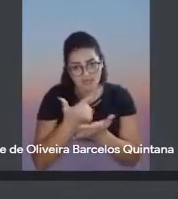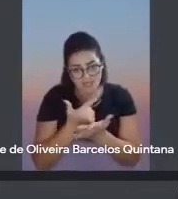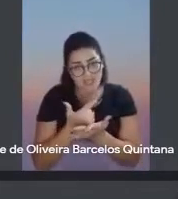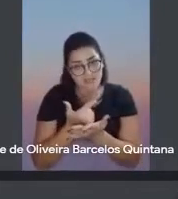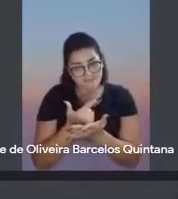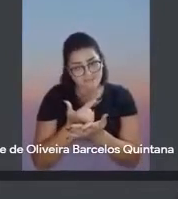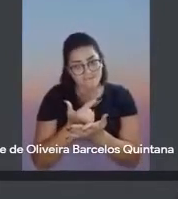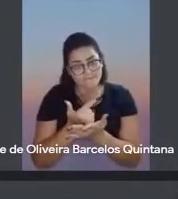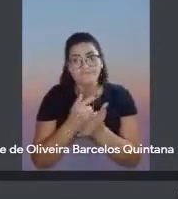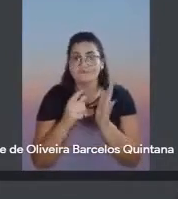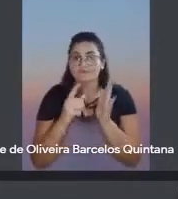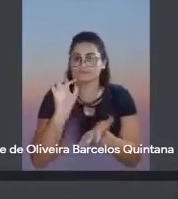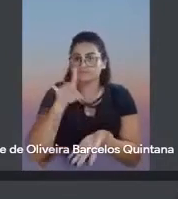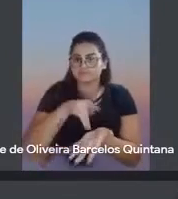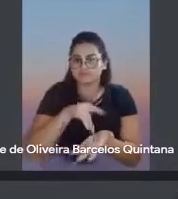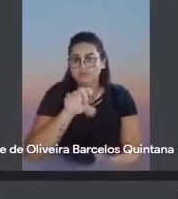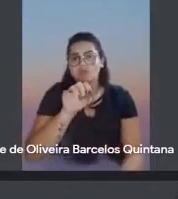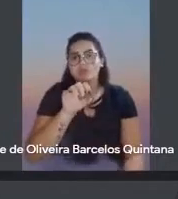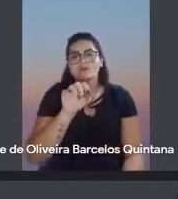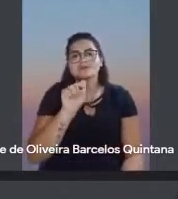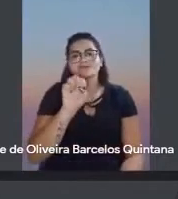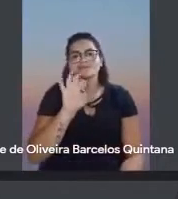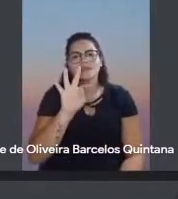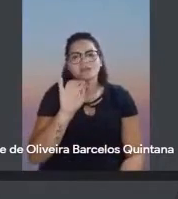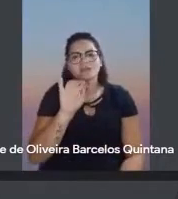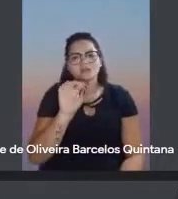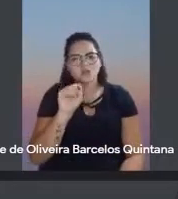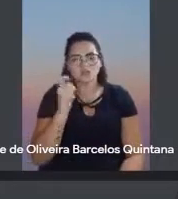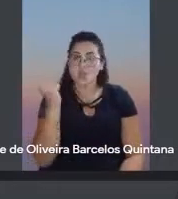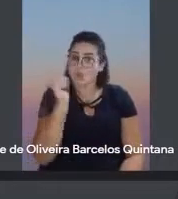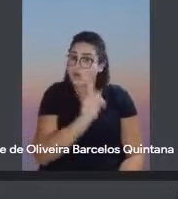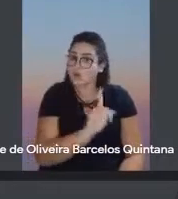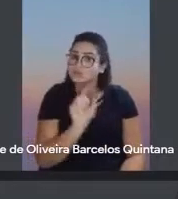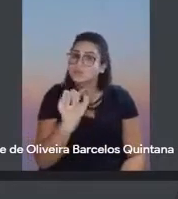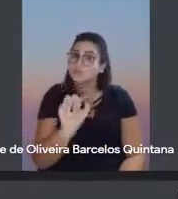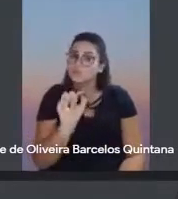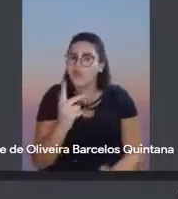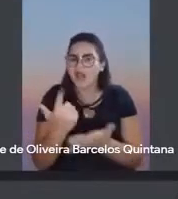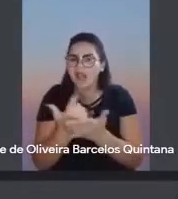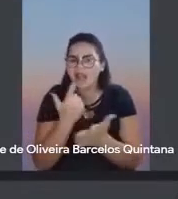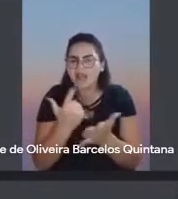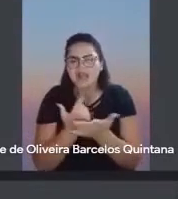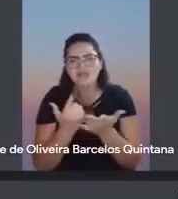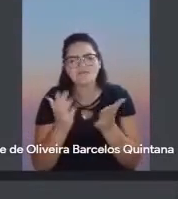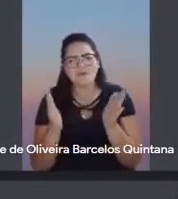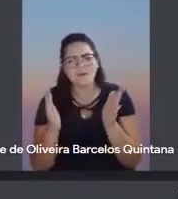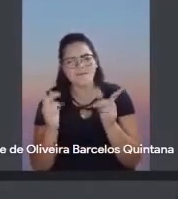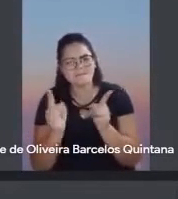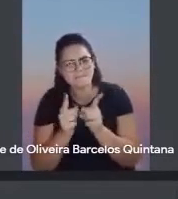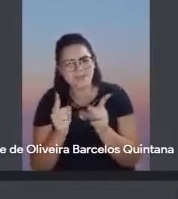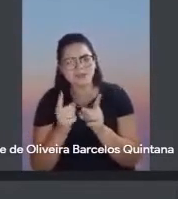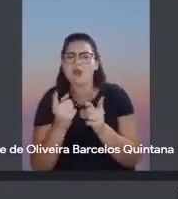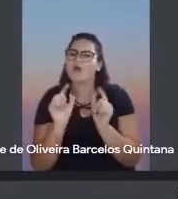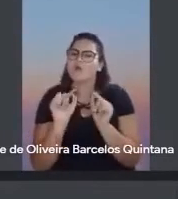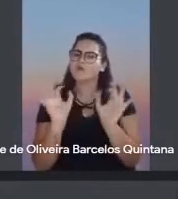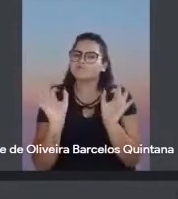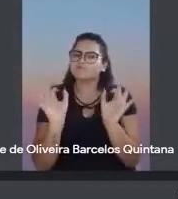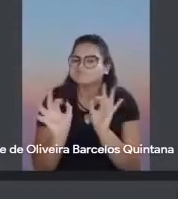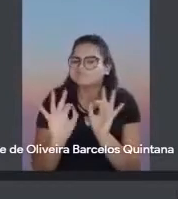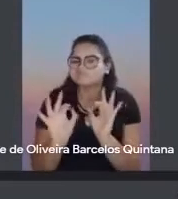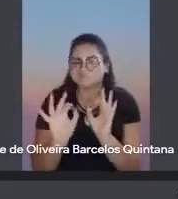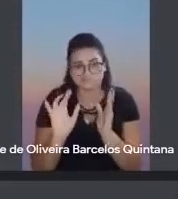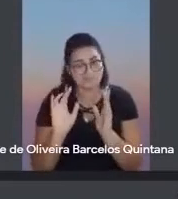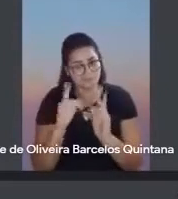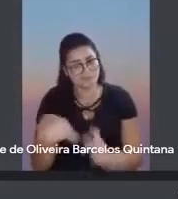Nós conseguimos um livro pequeno e que era muito simpático e as pessoas adoravam recebê-lo. Então, queremos voltar